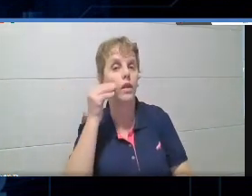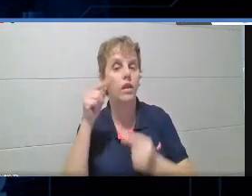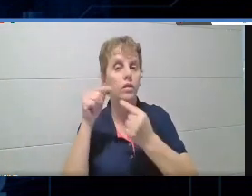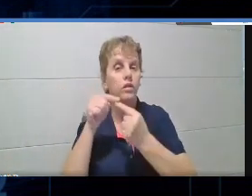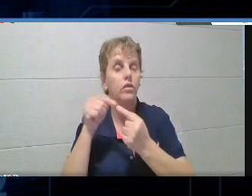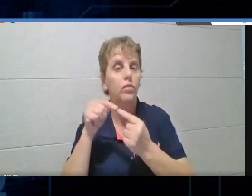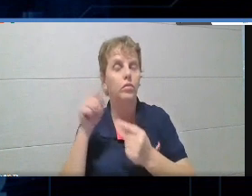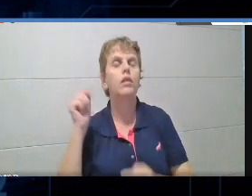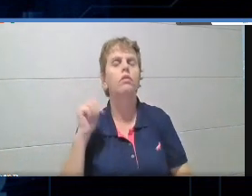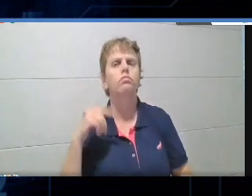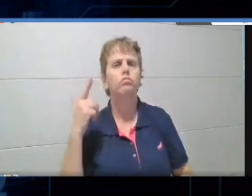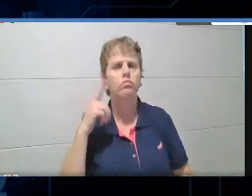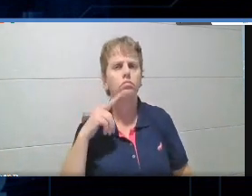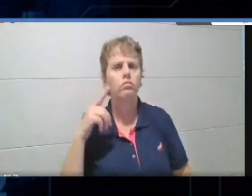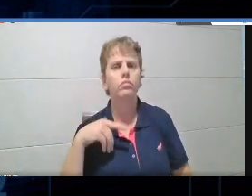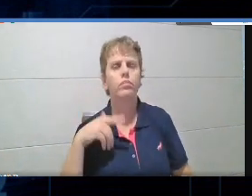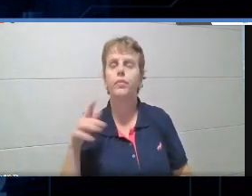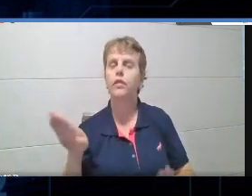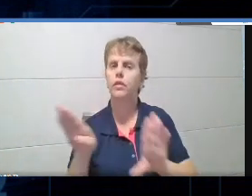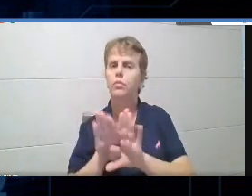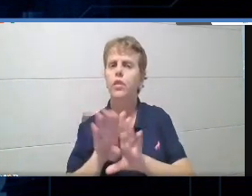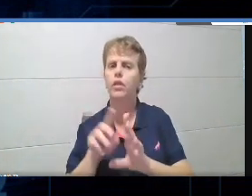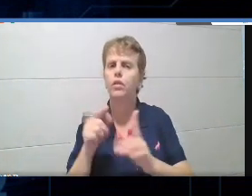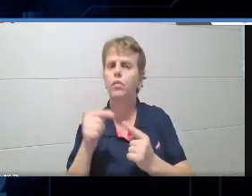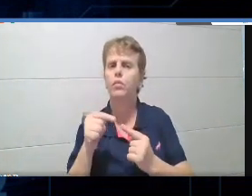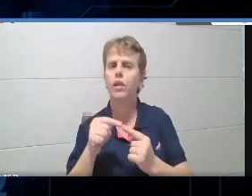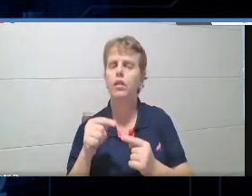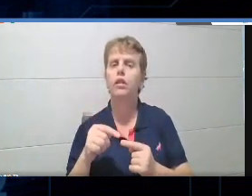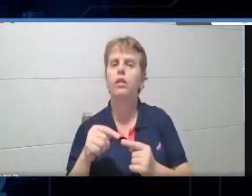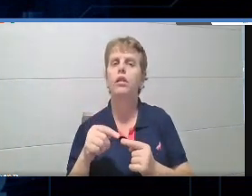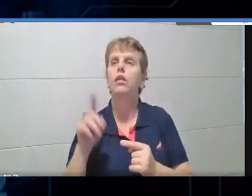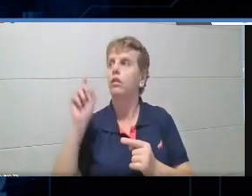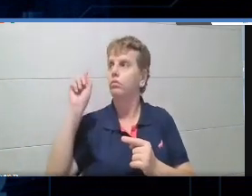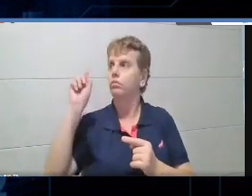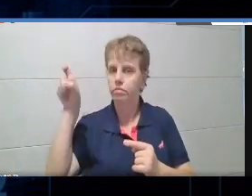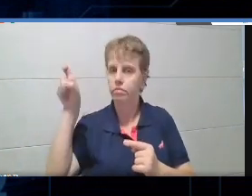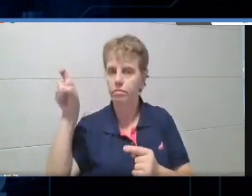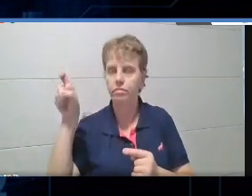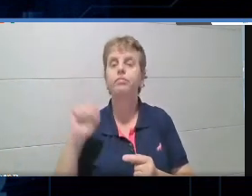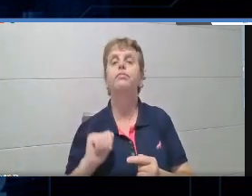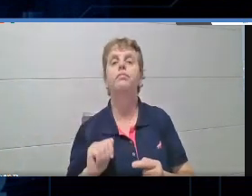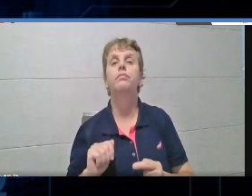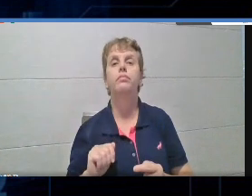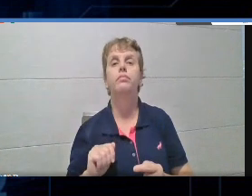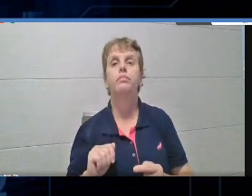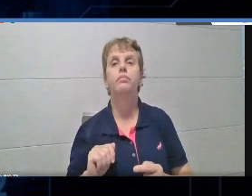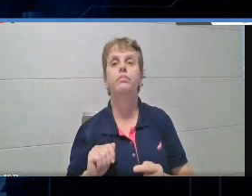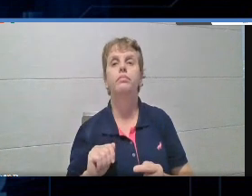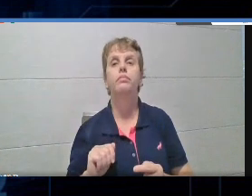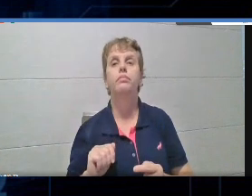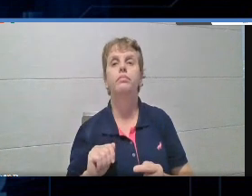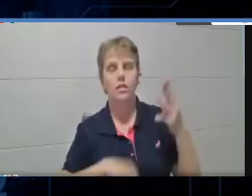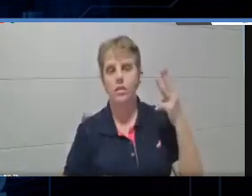funciona da mesma maneira para os outros, tá bom? Então, ao clicar no quiz, nós temos aqui três